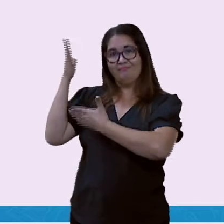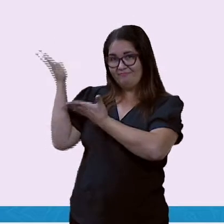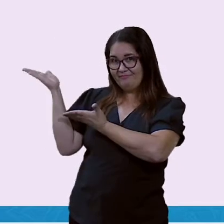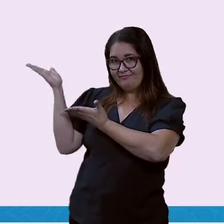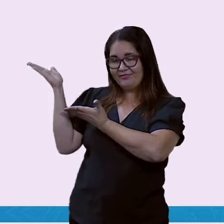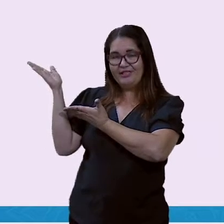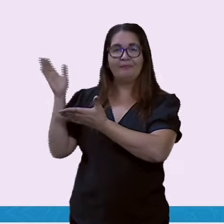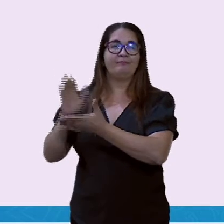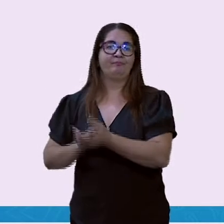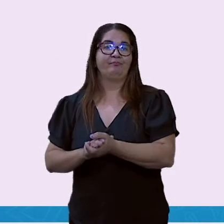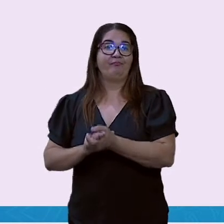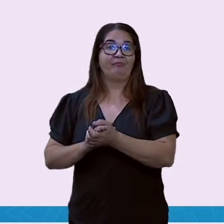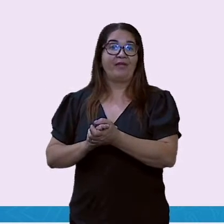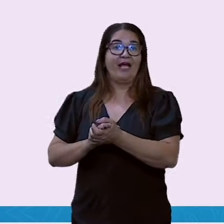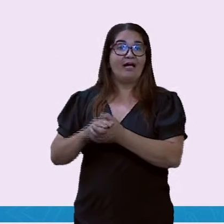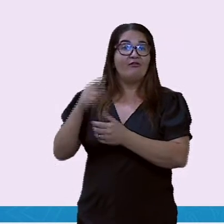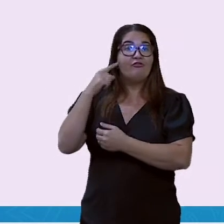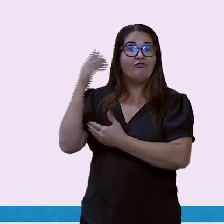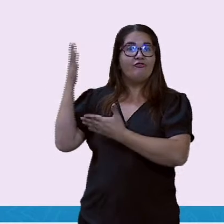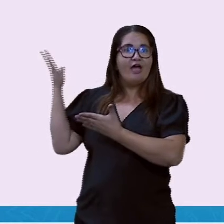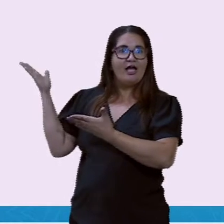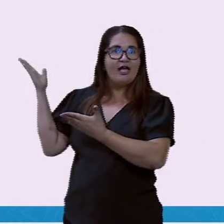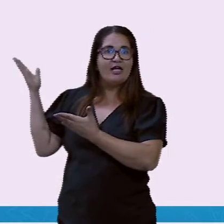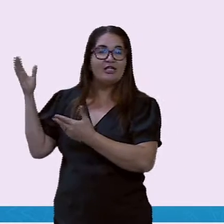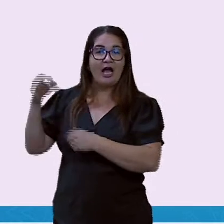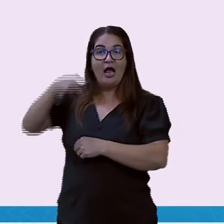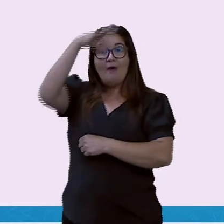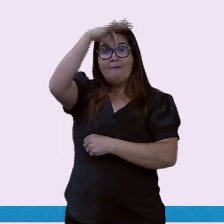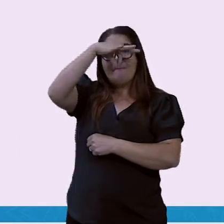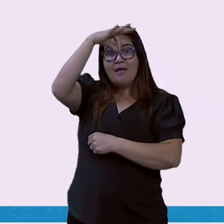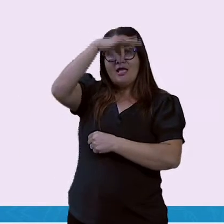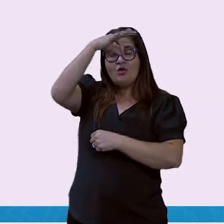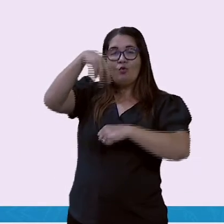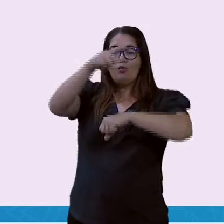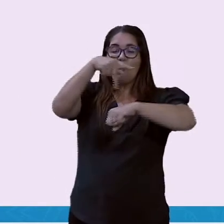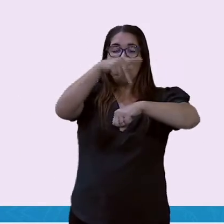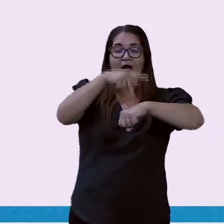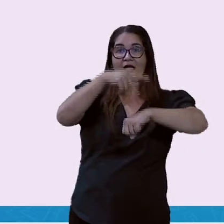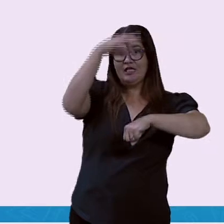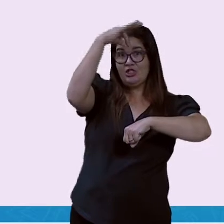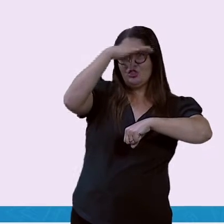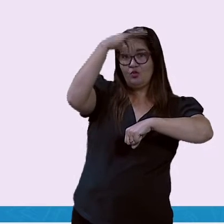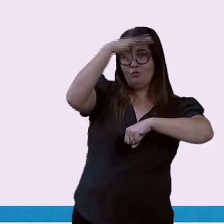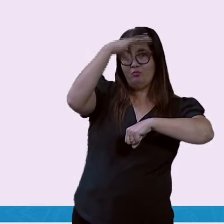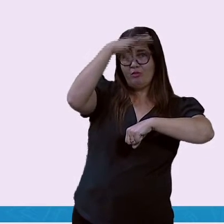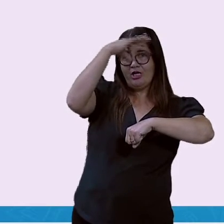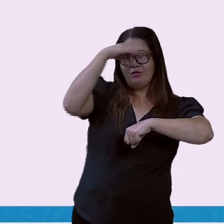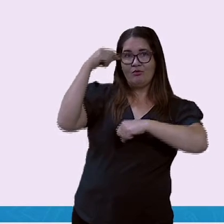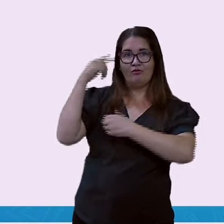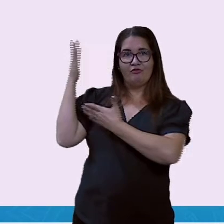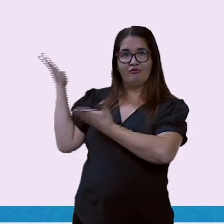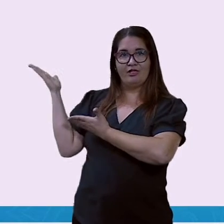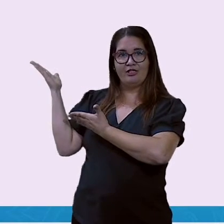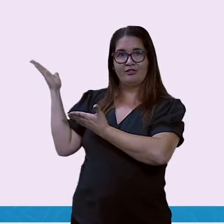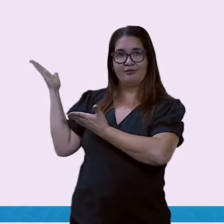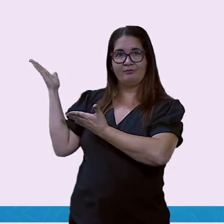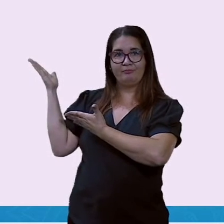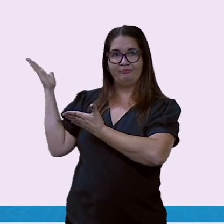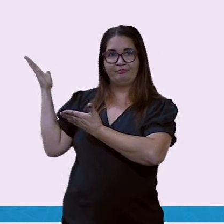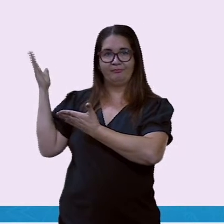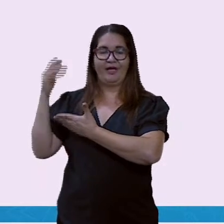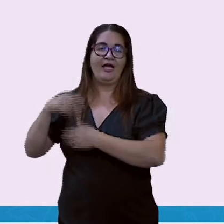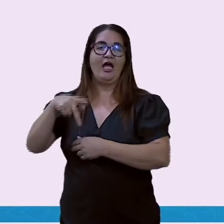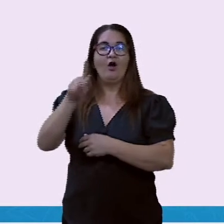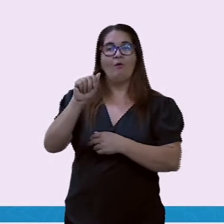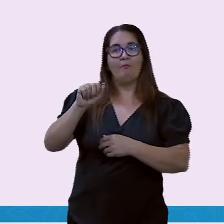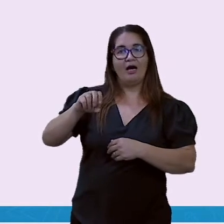Peru vem com o Paolo Guerreiro. Esse cara também é um dos tops. Já jogou muito aqui